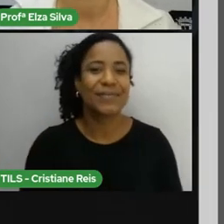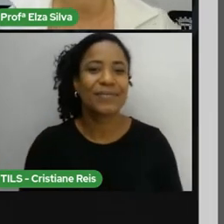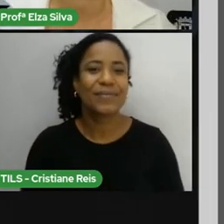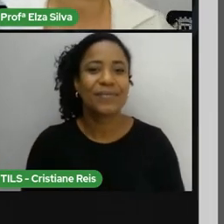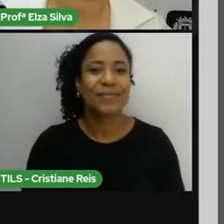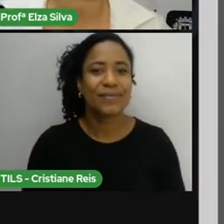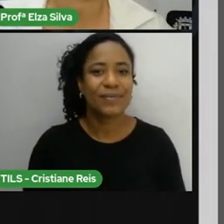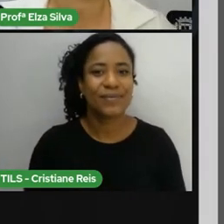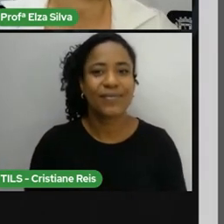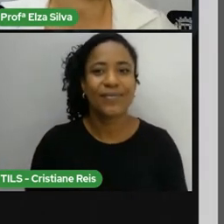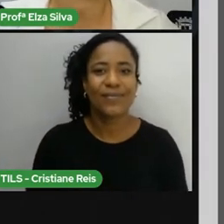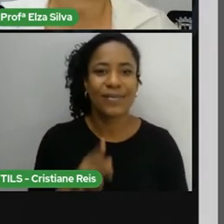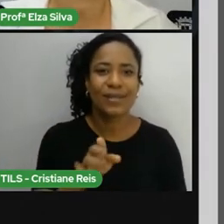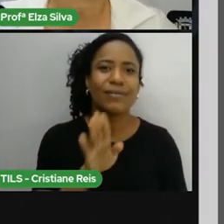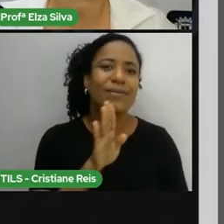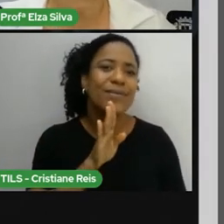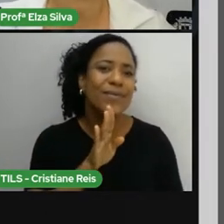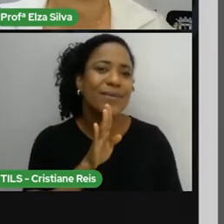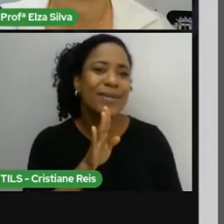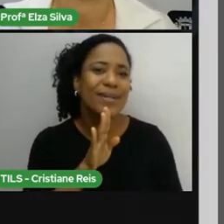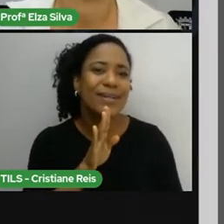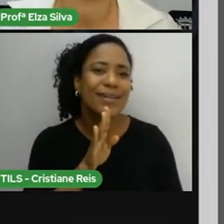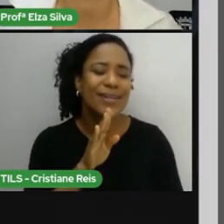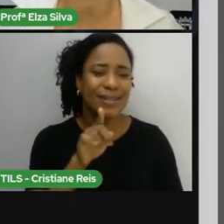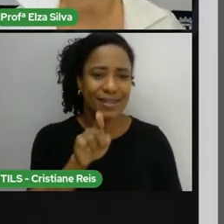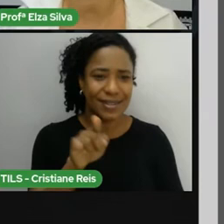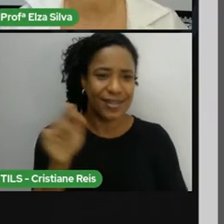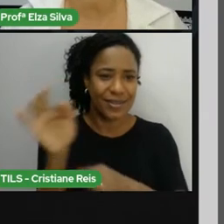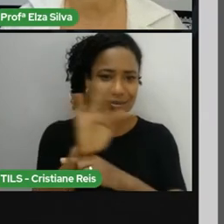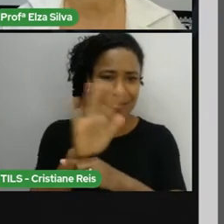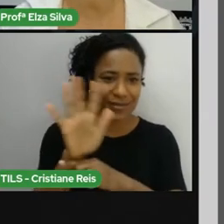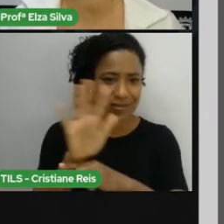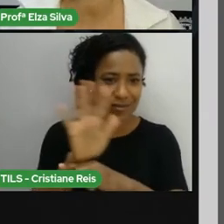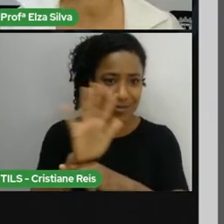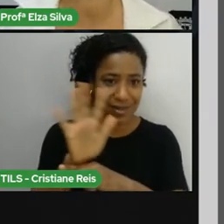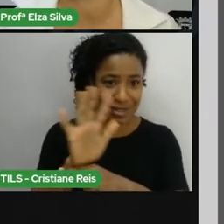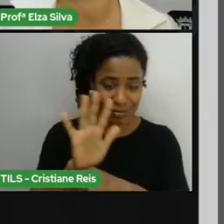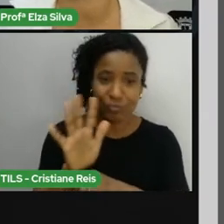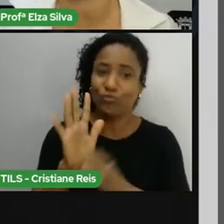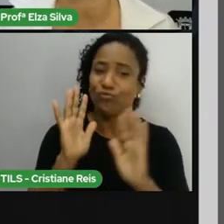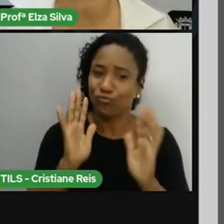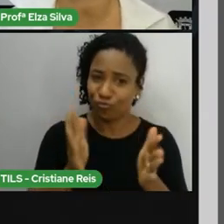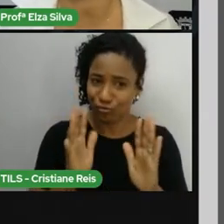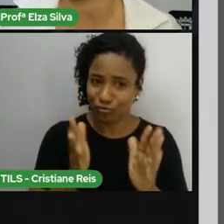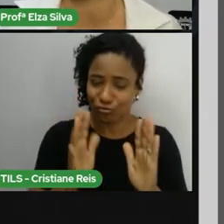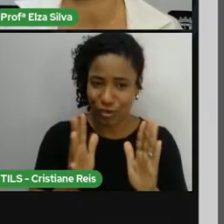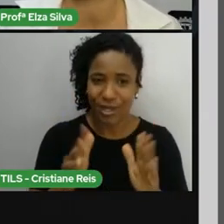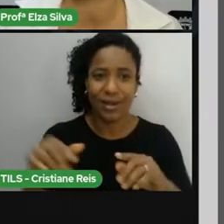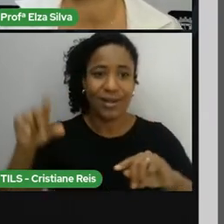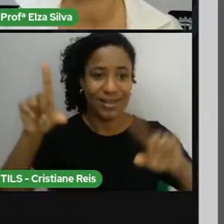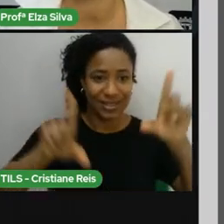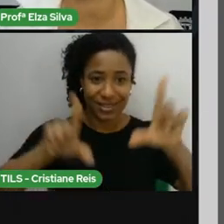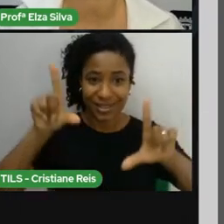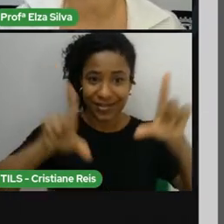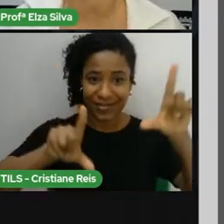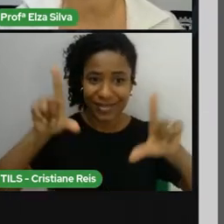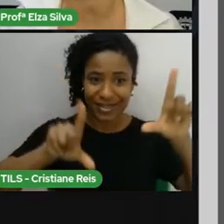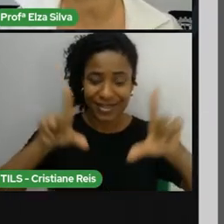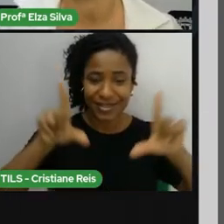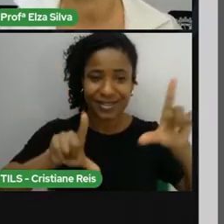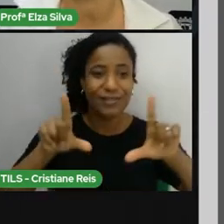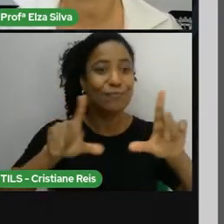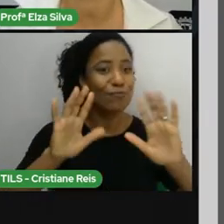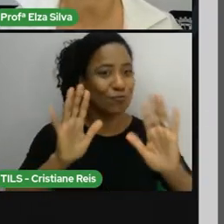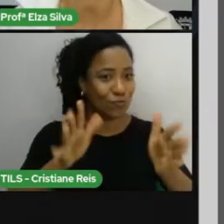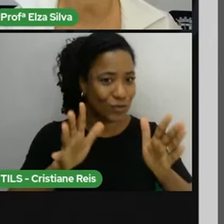Não sei se vocês já assistiram a esse filme. Na verdade, inclusive, ele já foi exibido pela televisão. Gifted